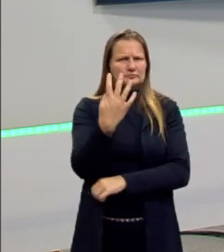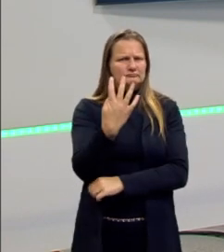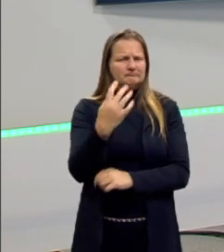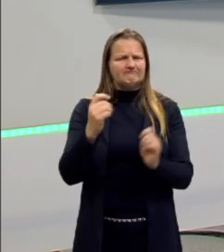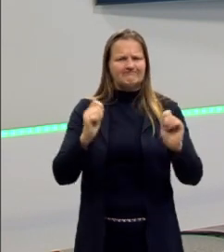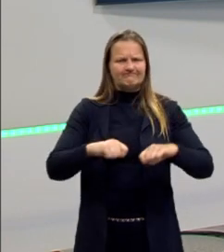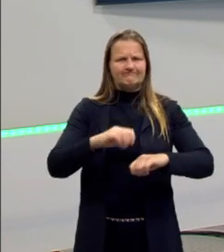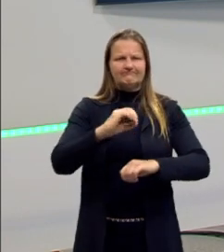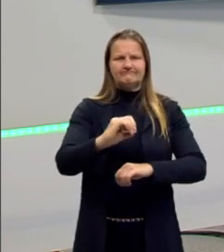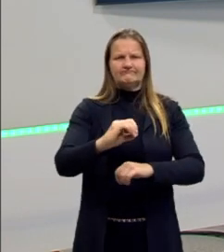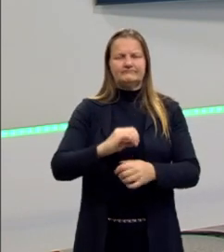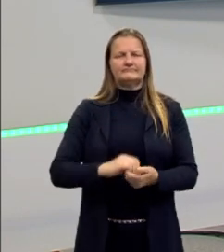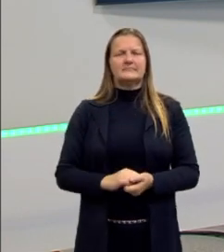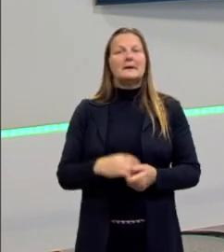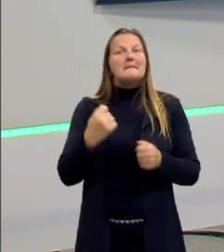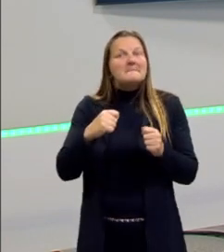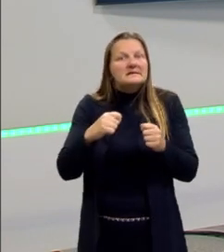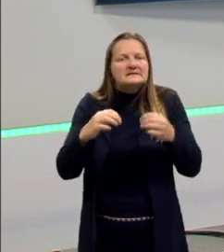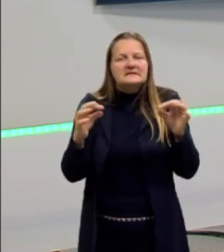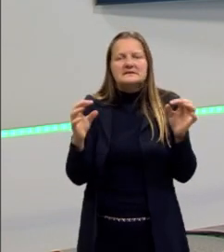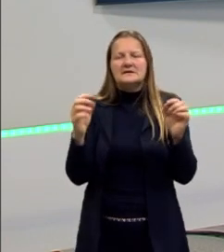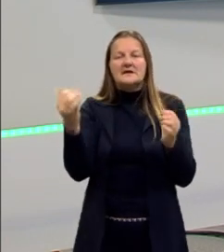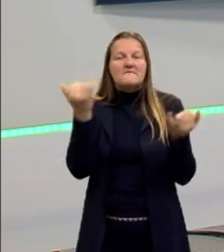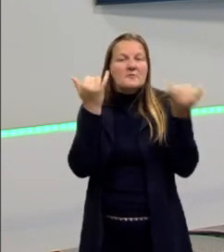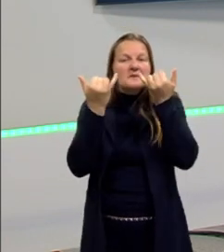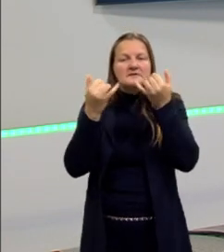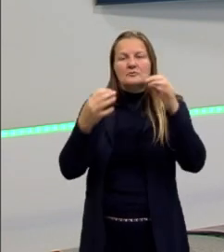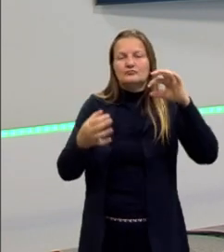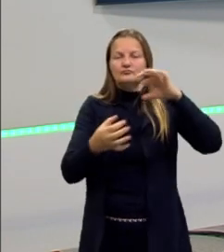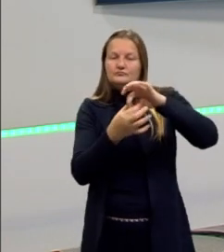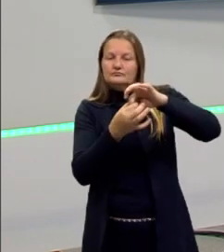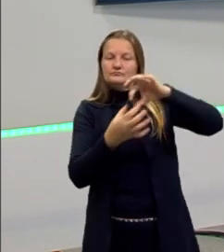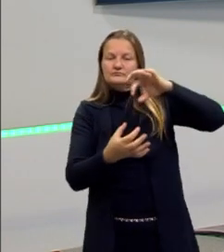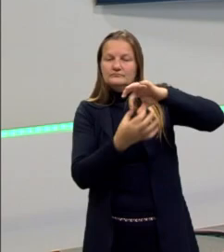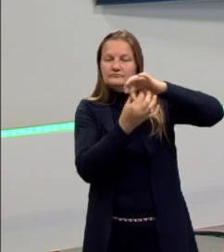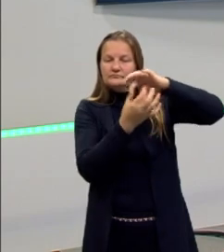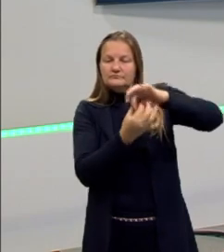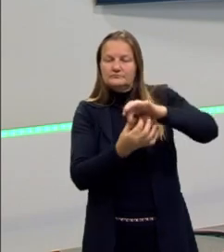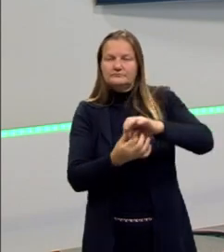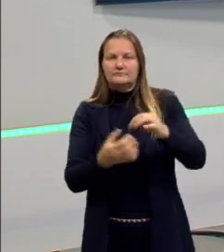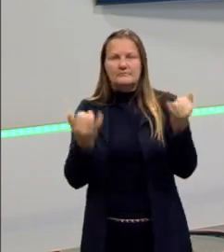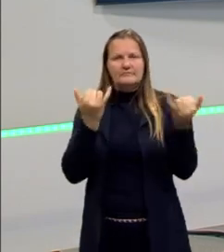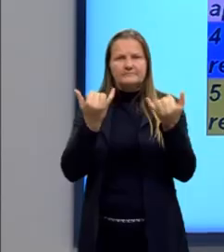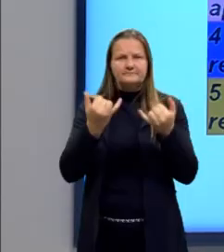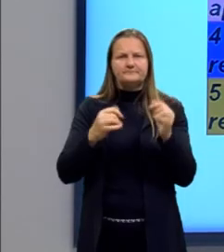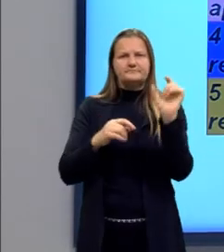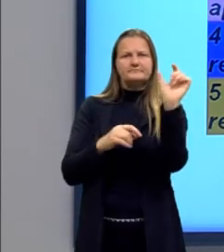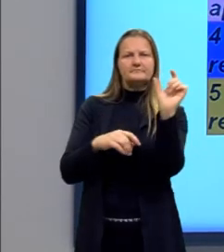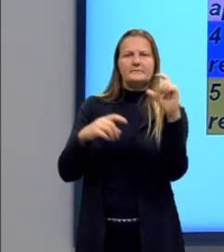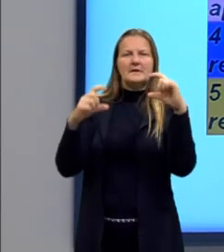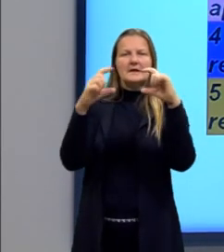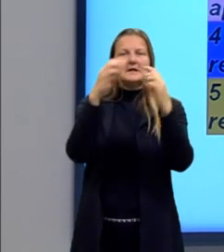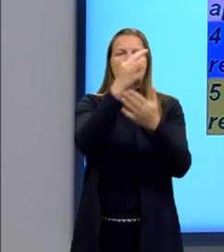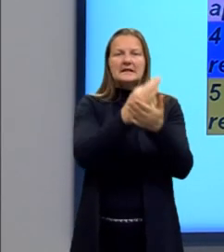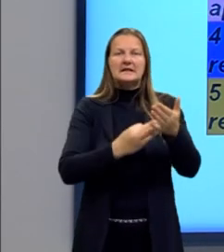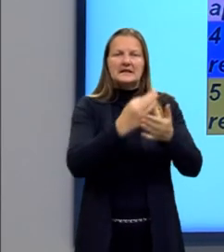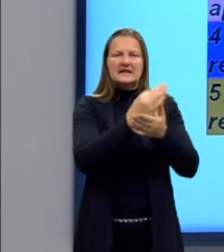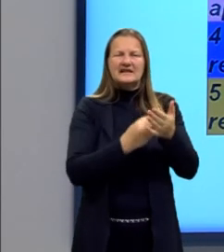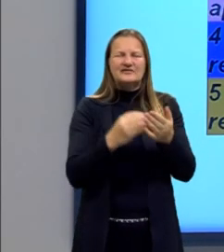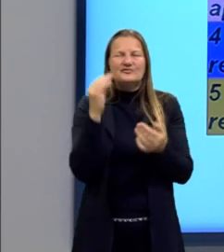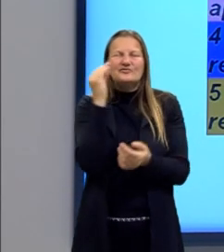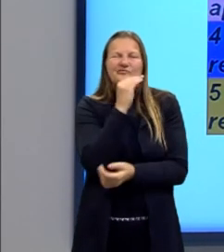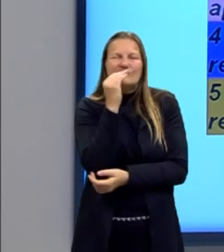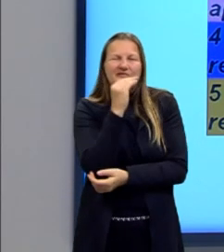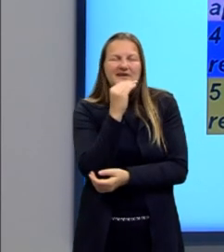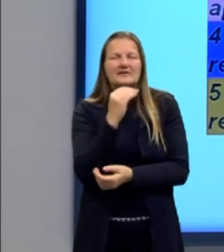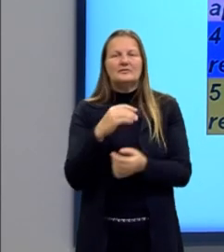Porque eu preciso articular as informações. Se eu articulo, porém, as partes do texto de forma precária,